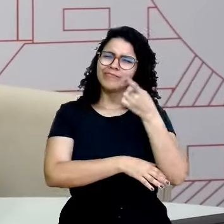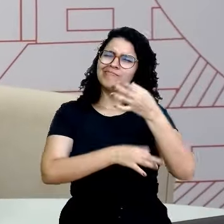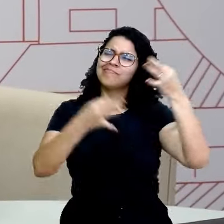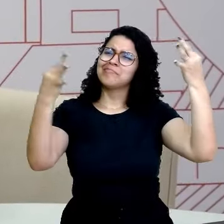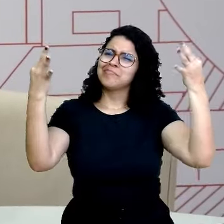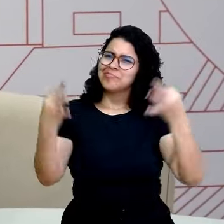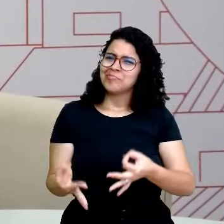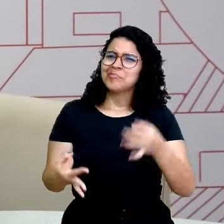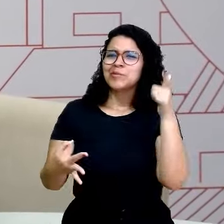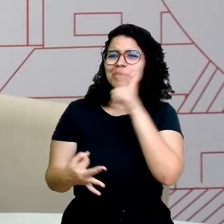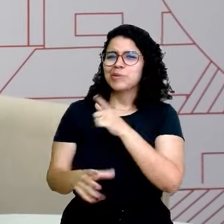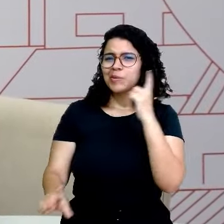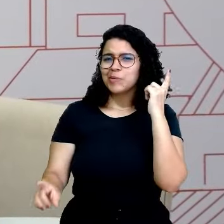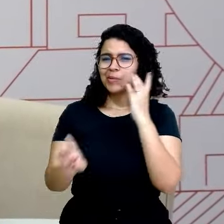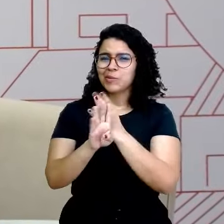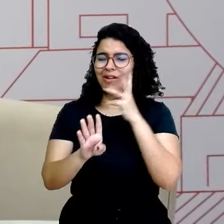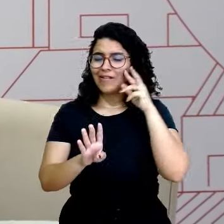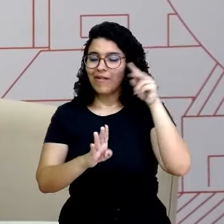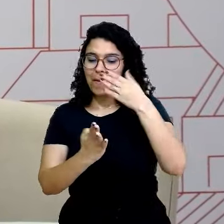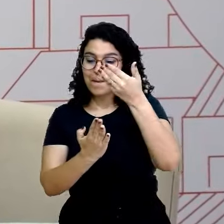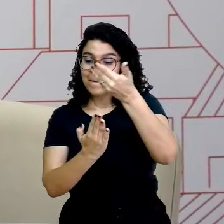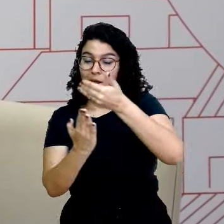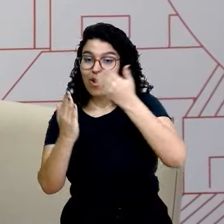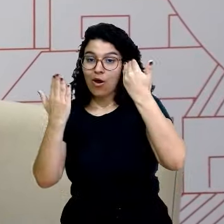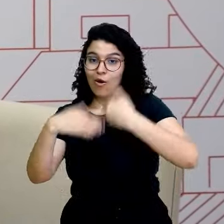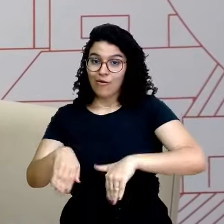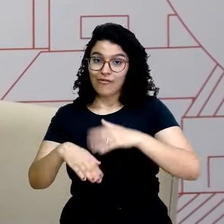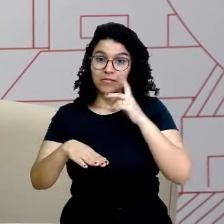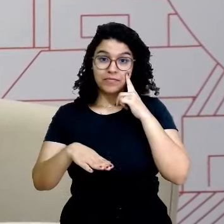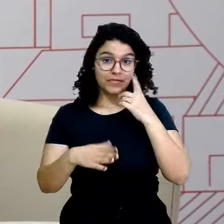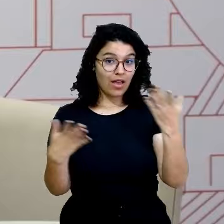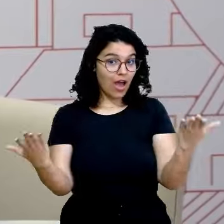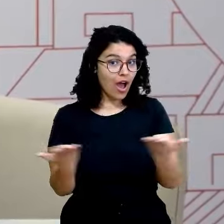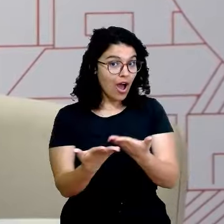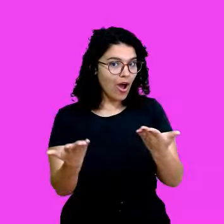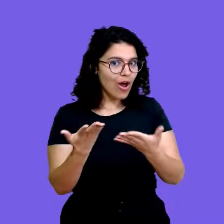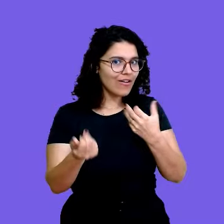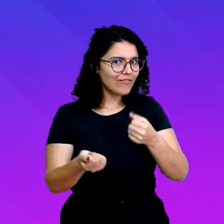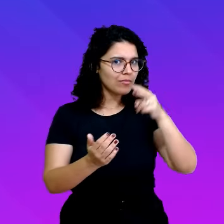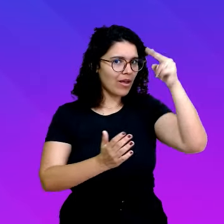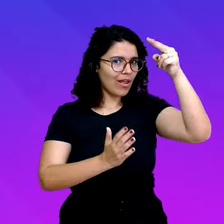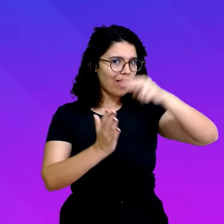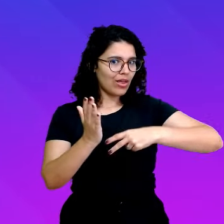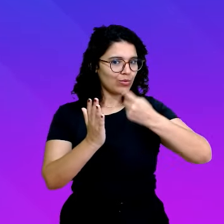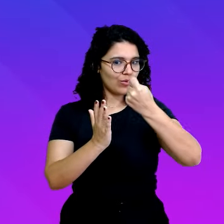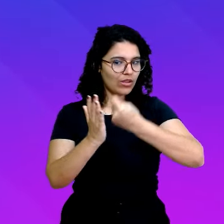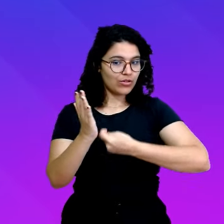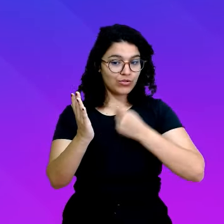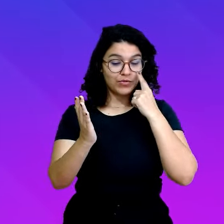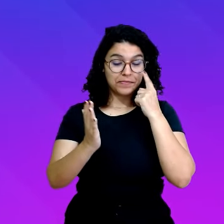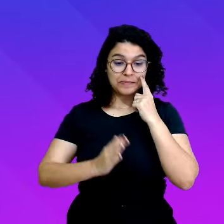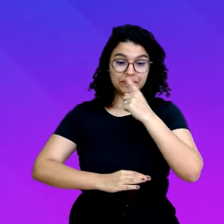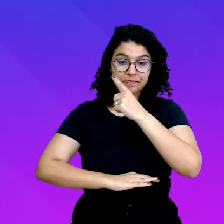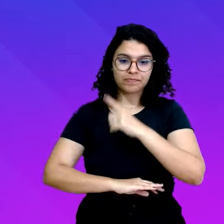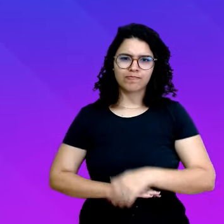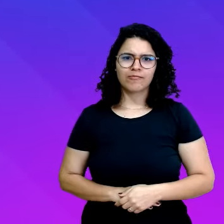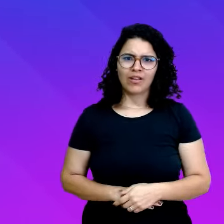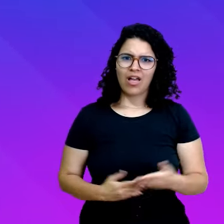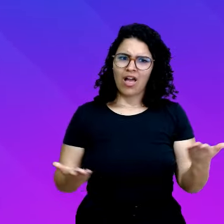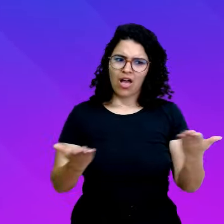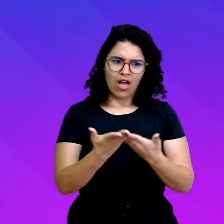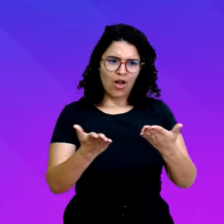encontraria em uma prova. Vamos começar agora lendo o texto. Há uma geração sem palavras.